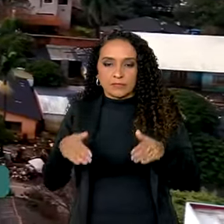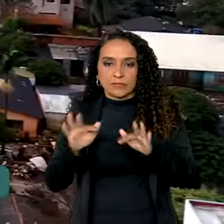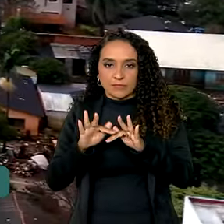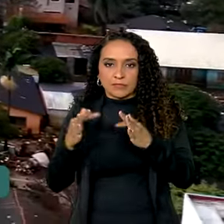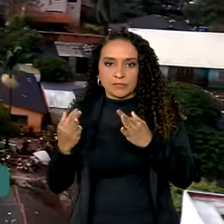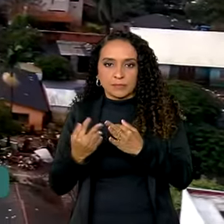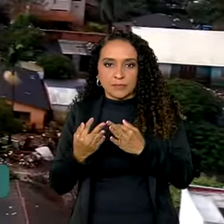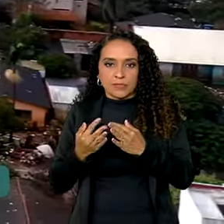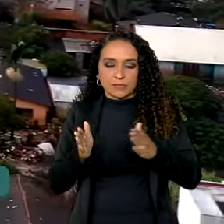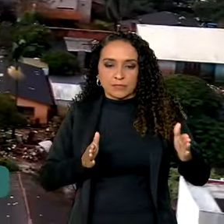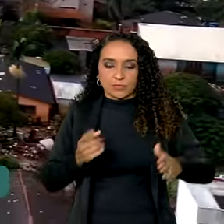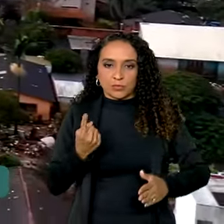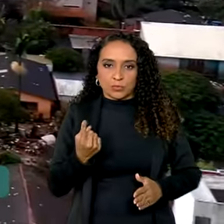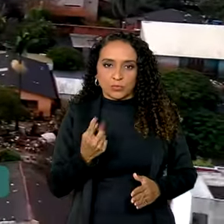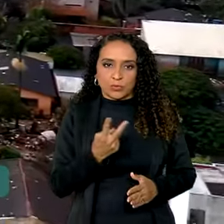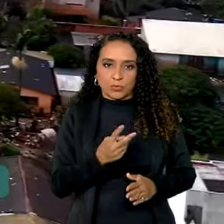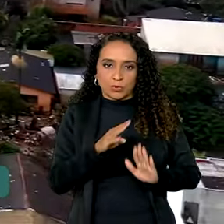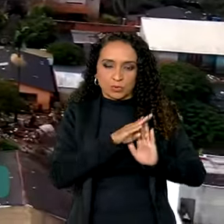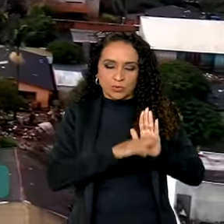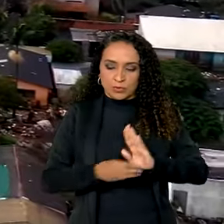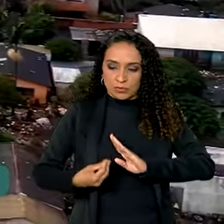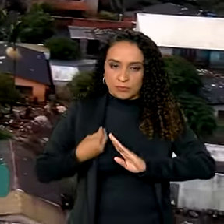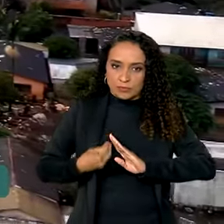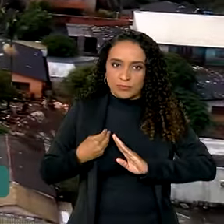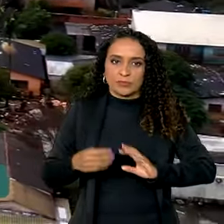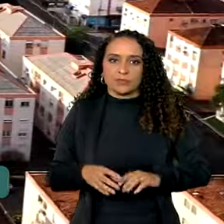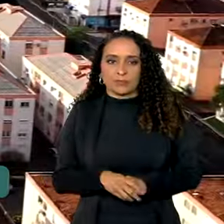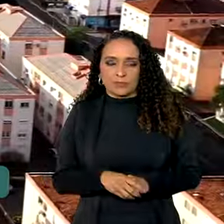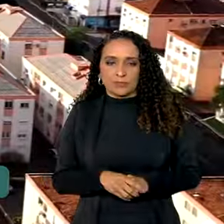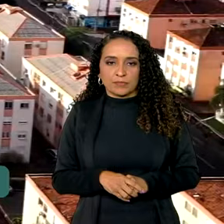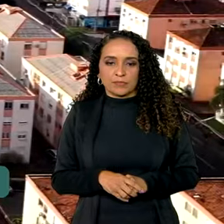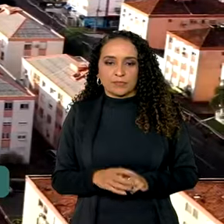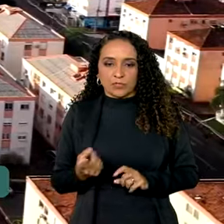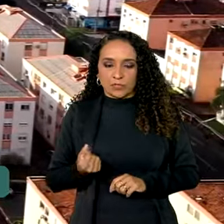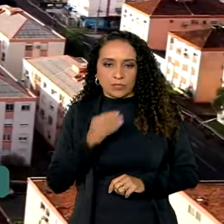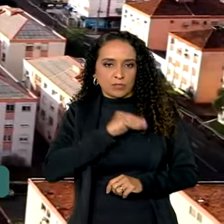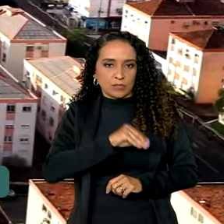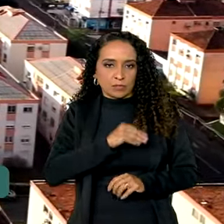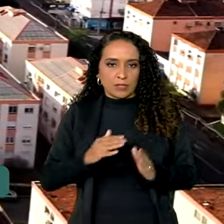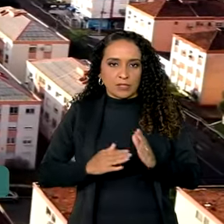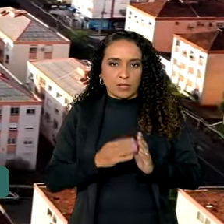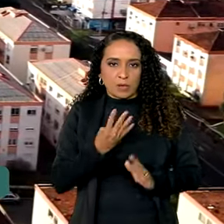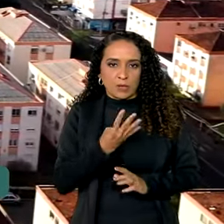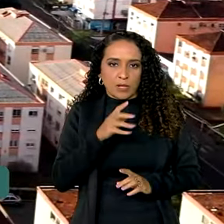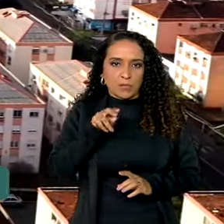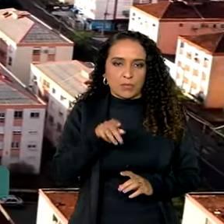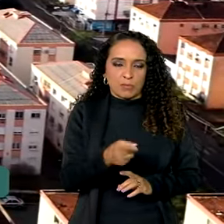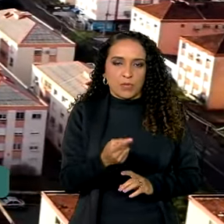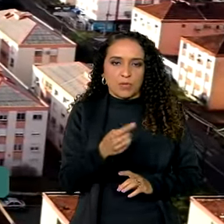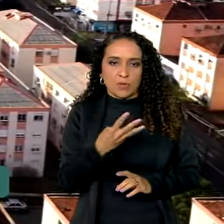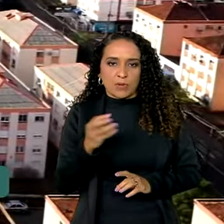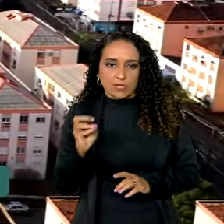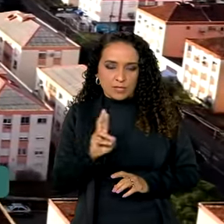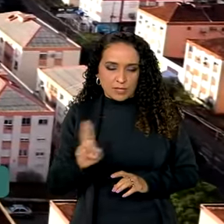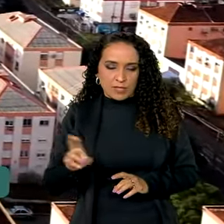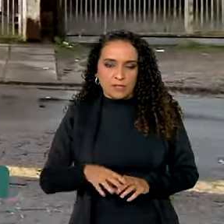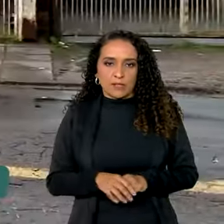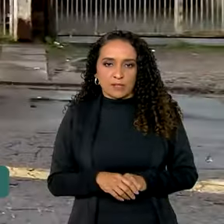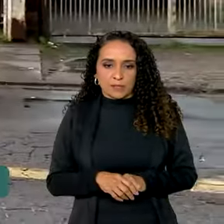famílias das faixas 1 e 2 do programa Minha Casa Minha Vida, com renda mensal de até R$ 4.400.